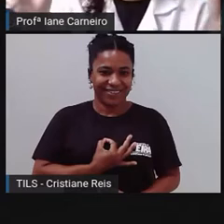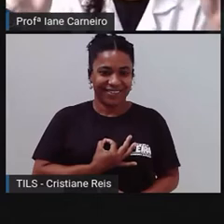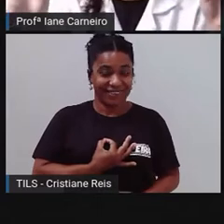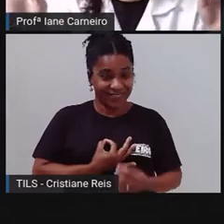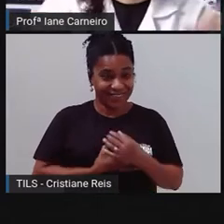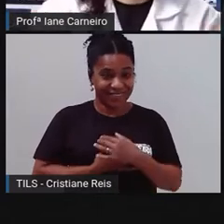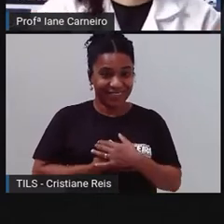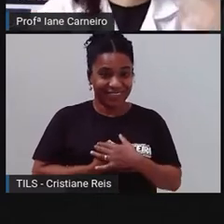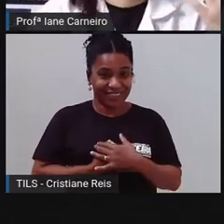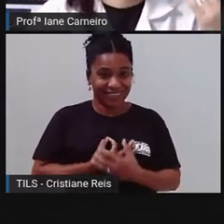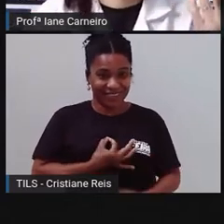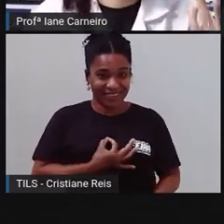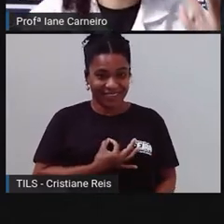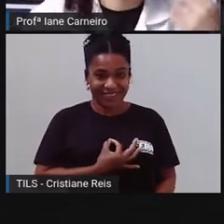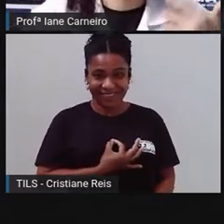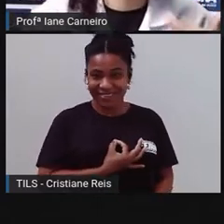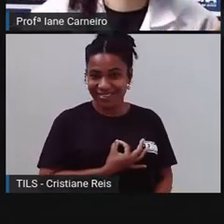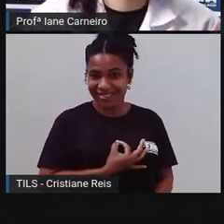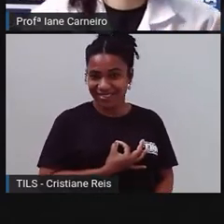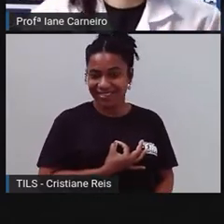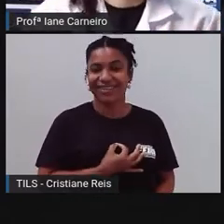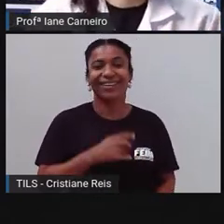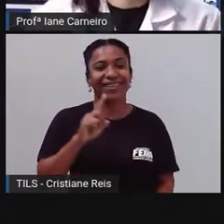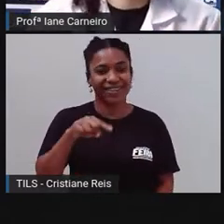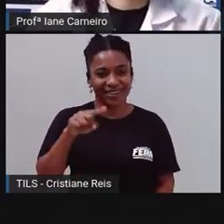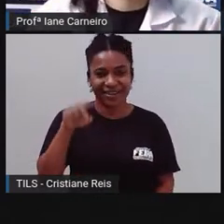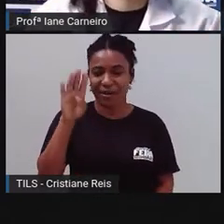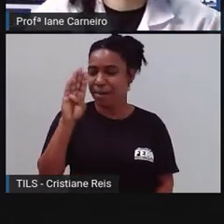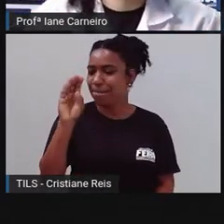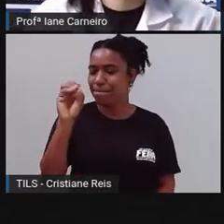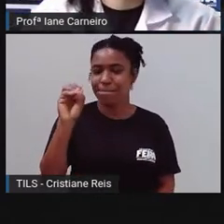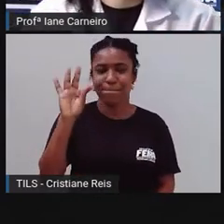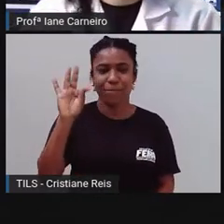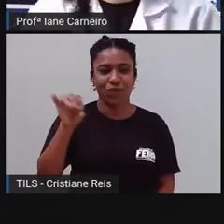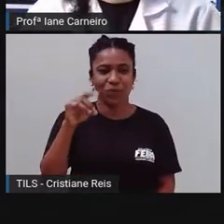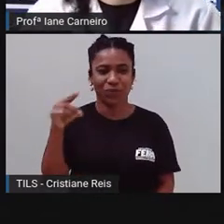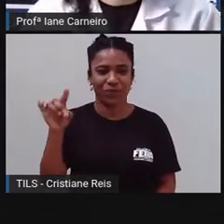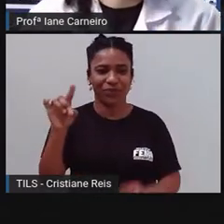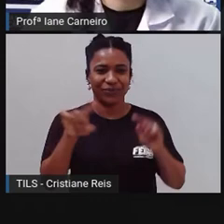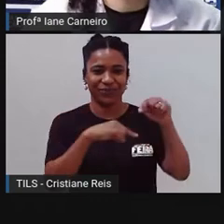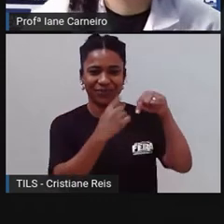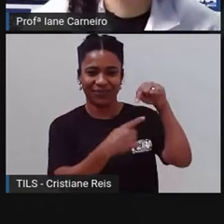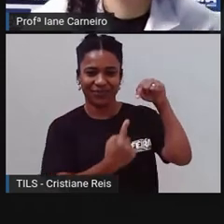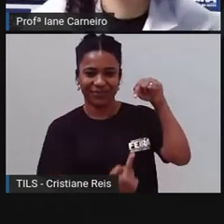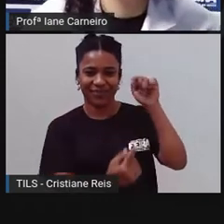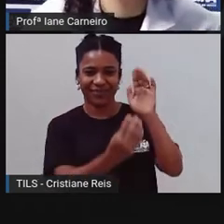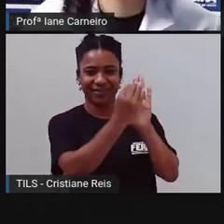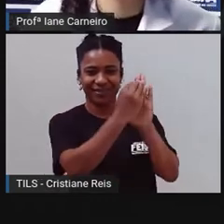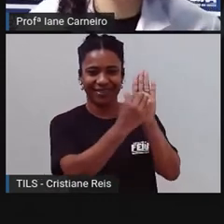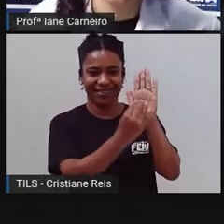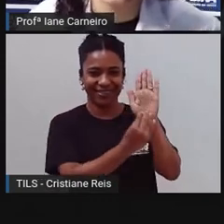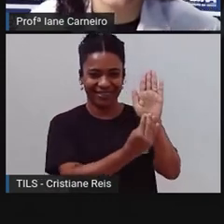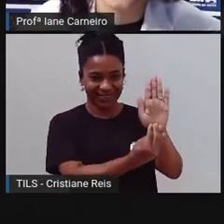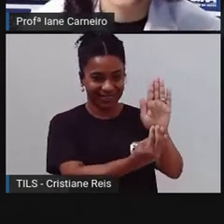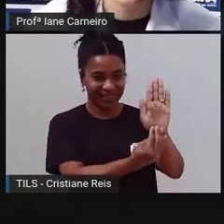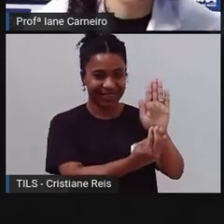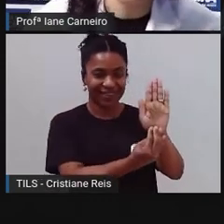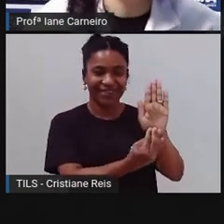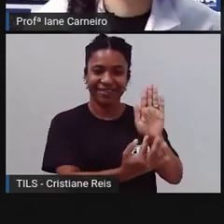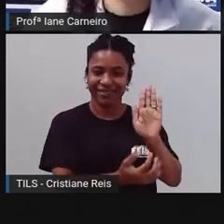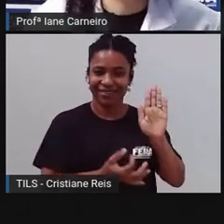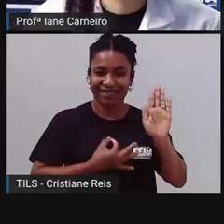fica do lado de fora. Então, é o botão. Escrevam aí, ó, no caderno de vocês a palavra botão.